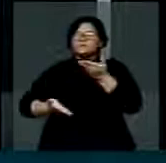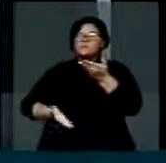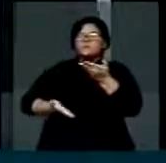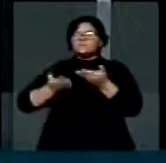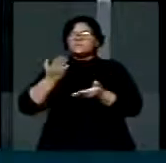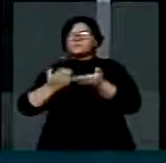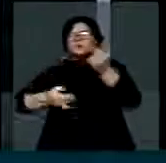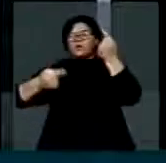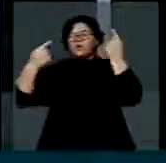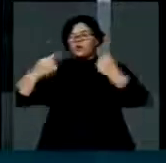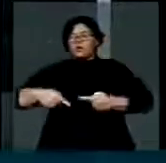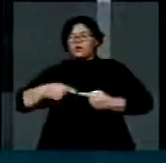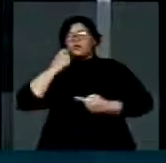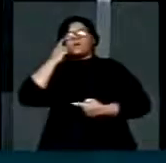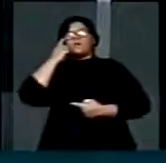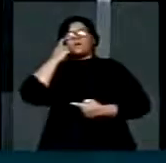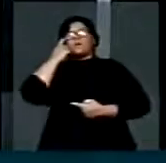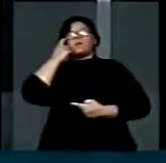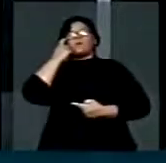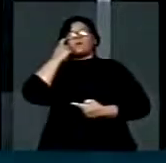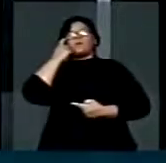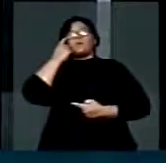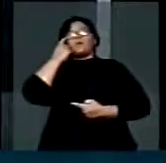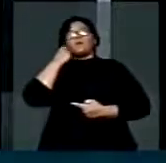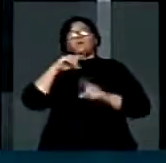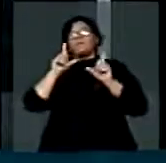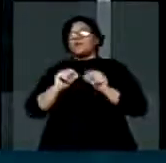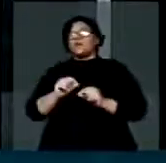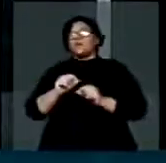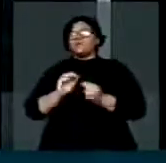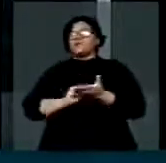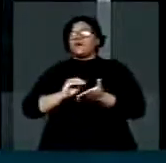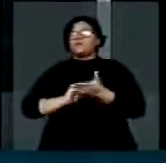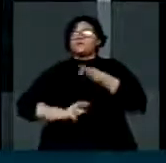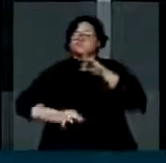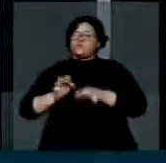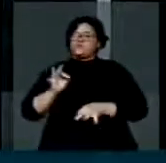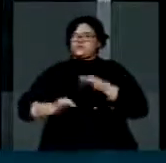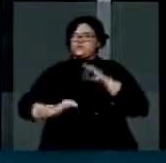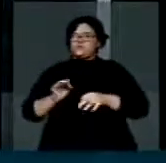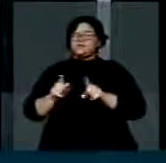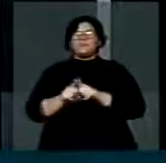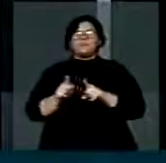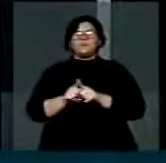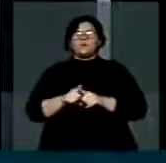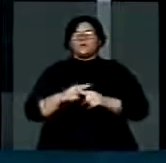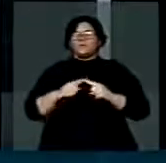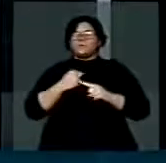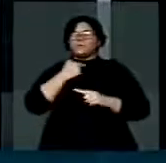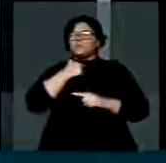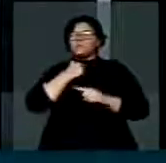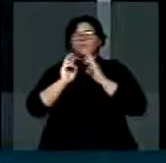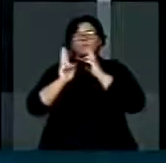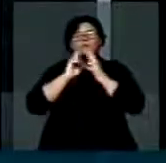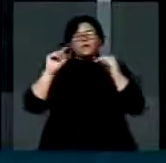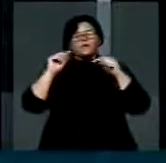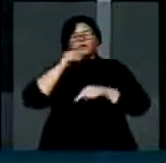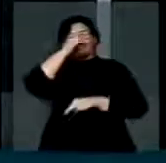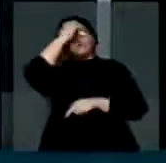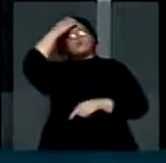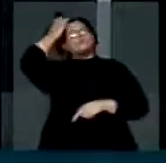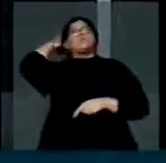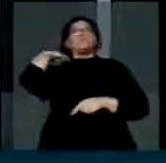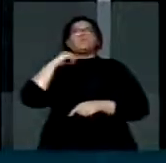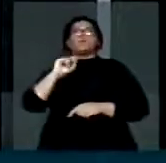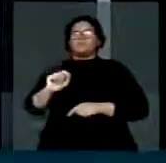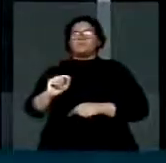tornar as disputas eleitorais menos injustas. E não há que se reclamar aqui de que o poder